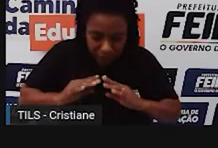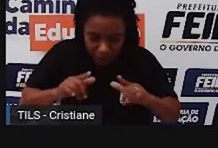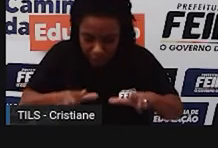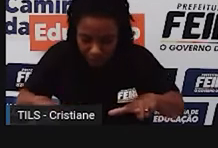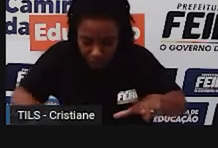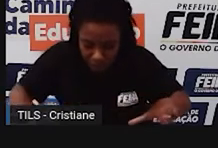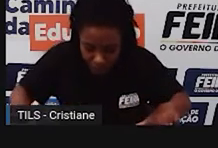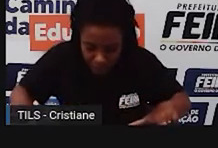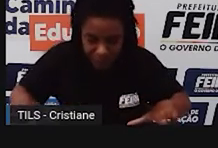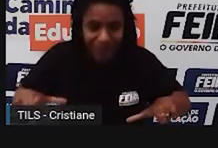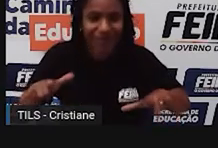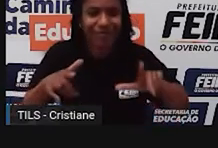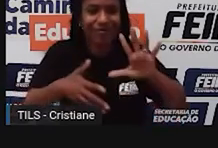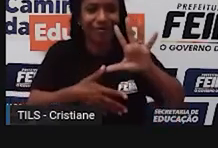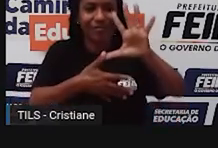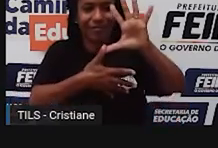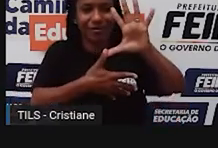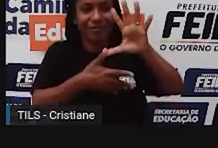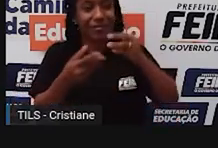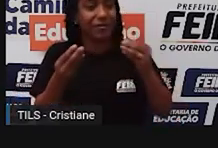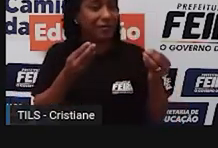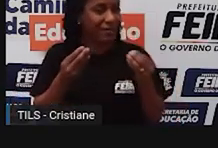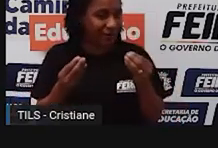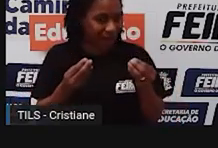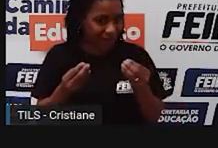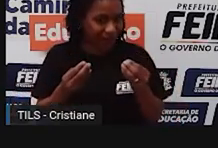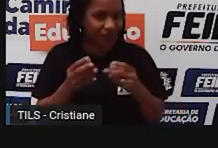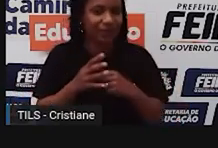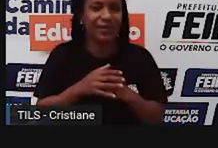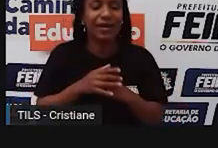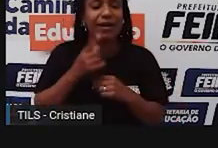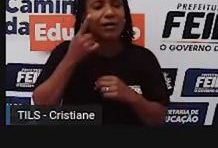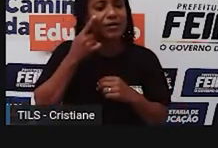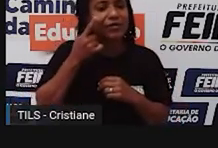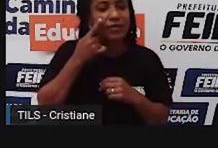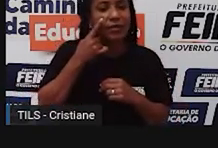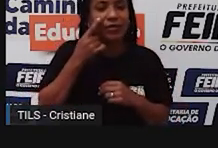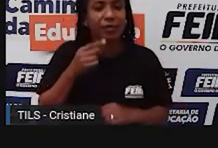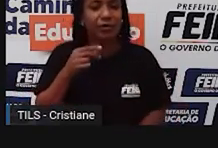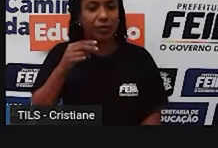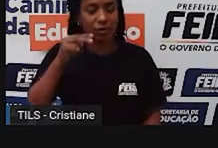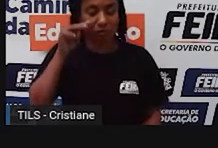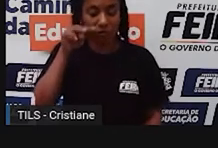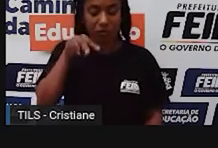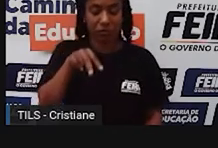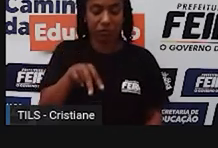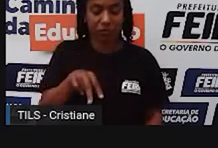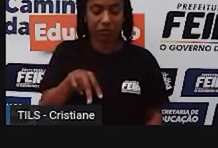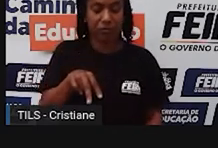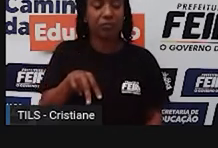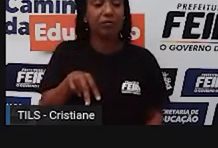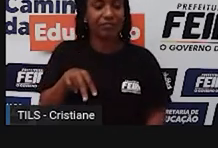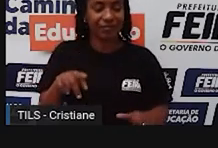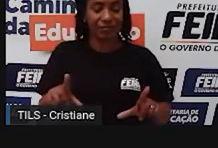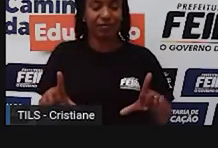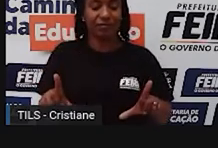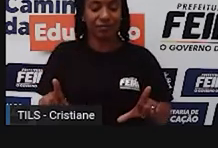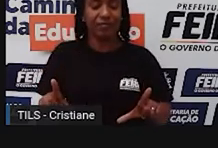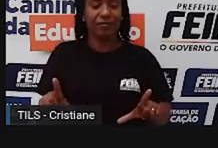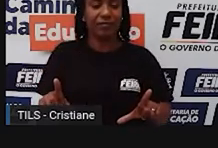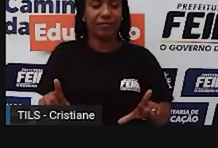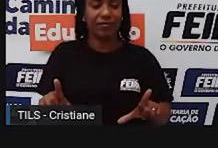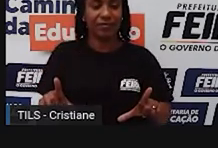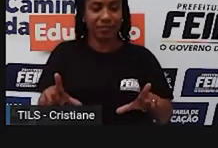você já tem mais ou menos, né, as características de como fica quando você olha de lado, que é a visão oblíqua, que é na diagonal,